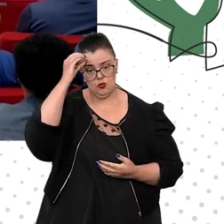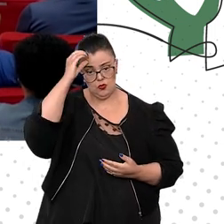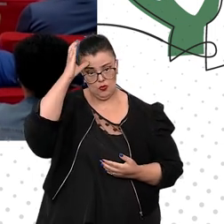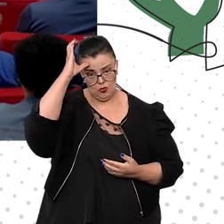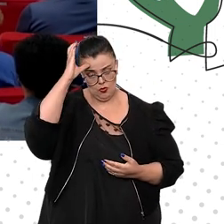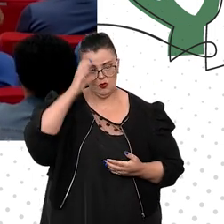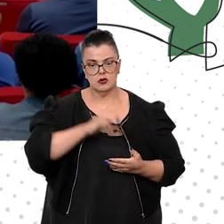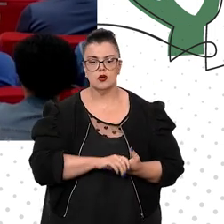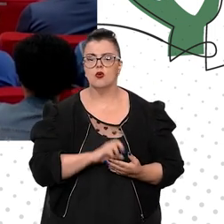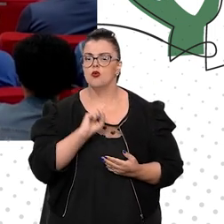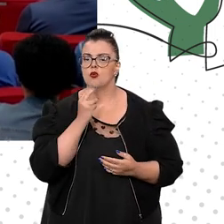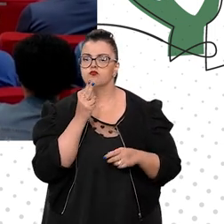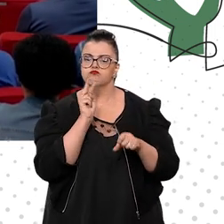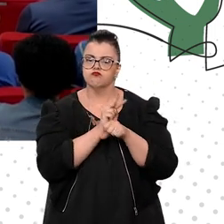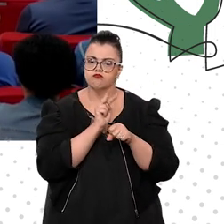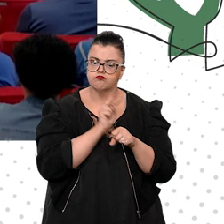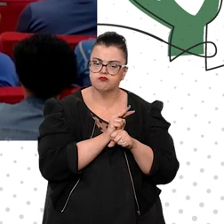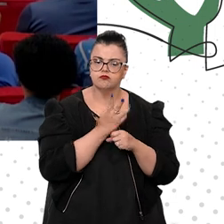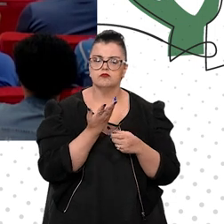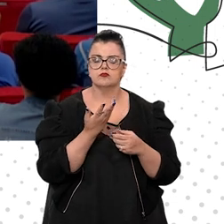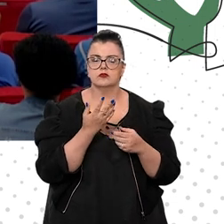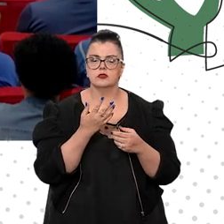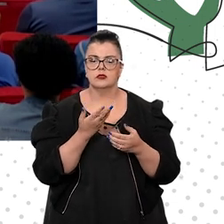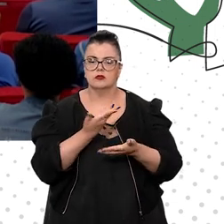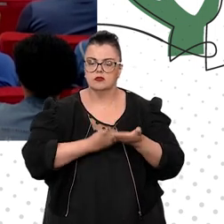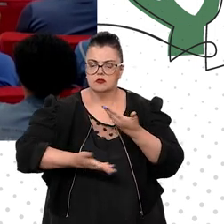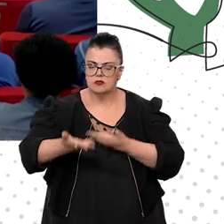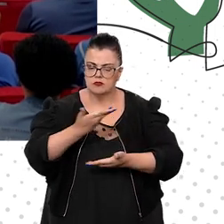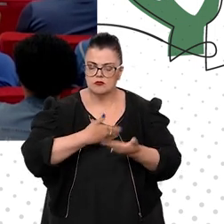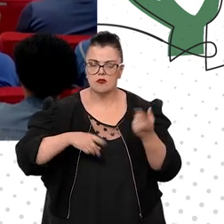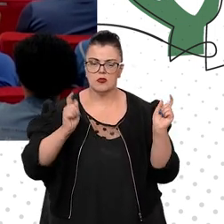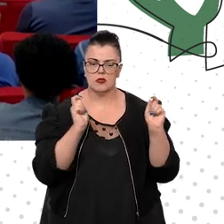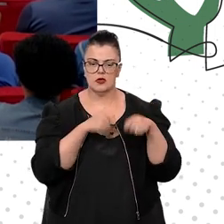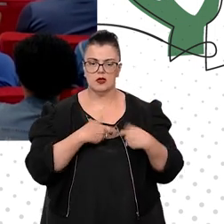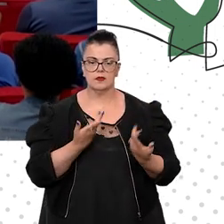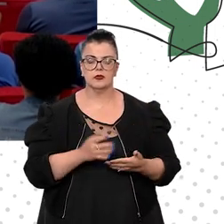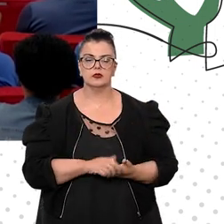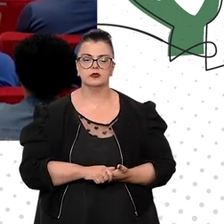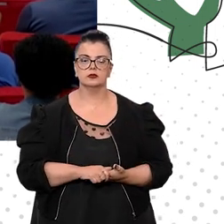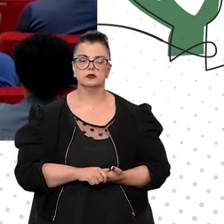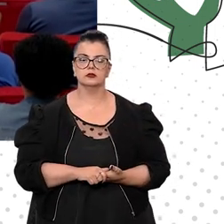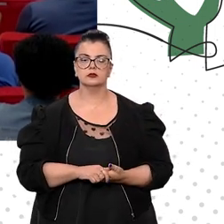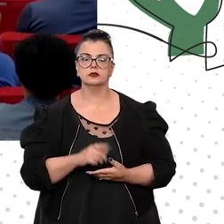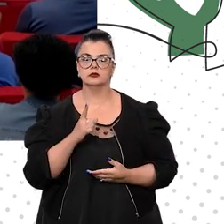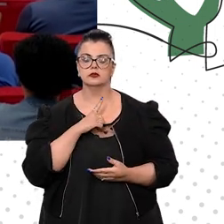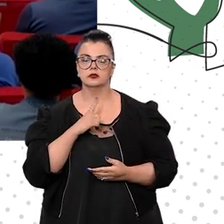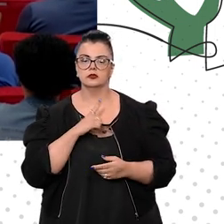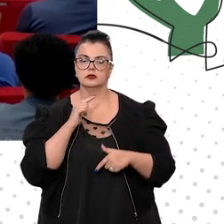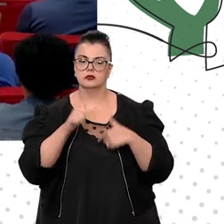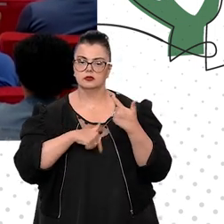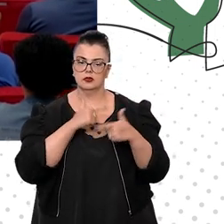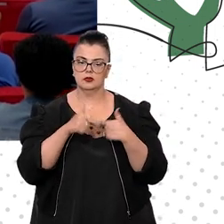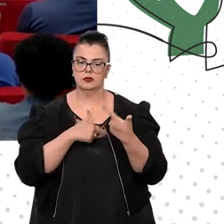emprestando o seu conhecimento e a sua grande capacidade de trabalho.